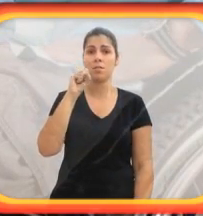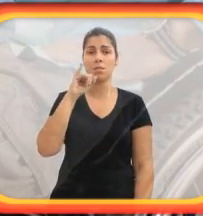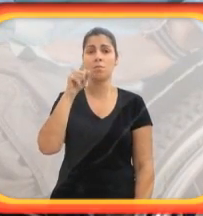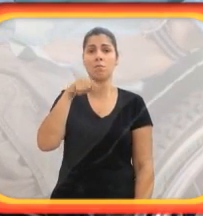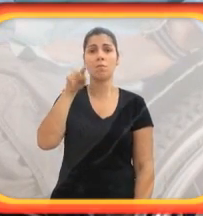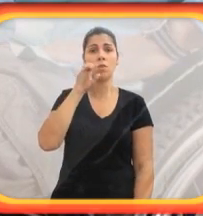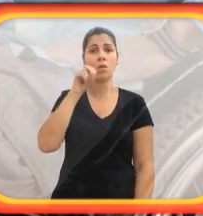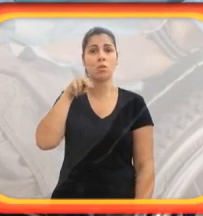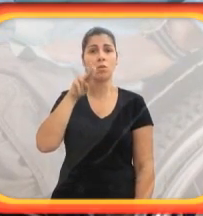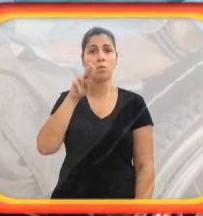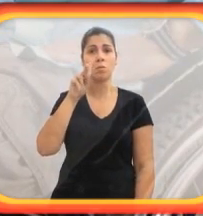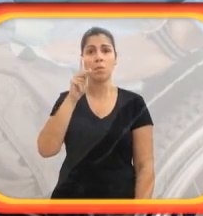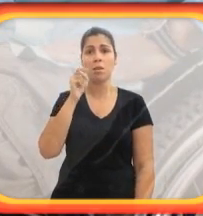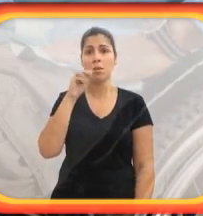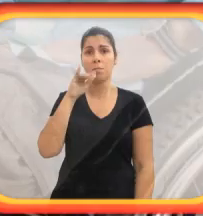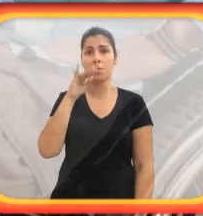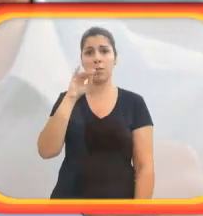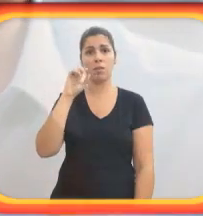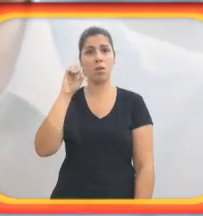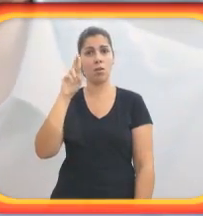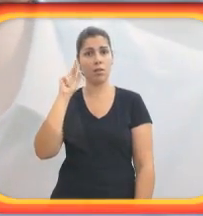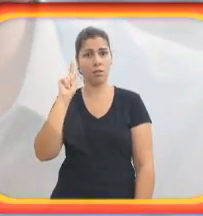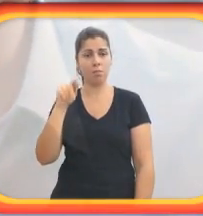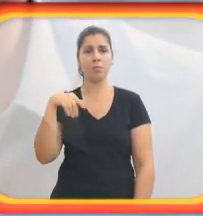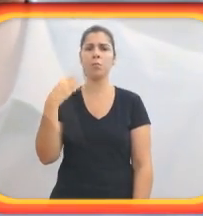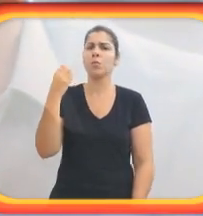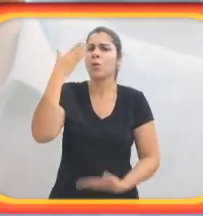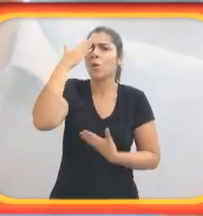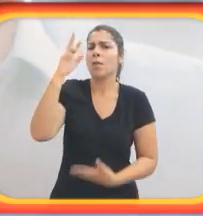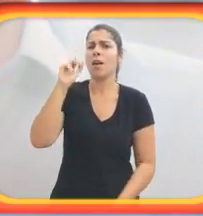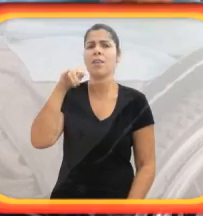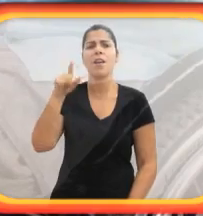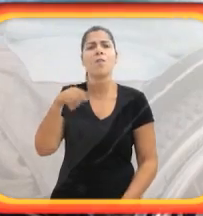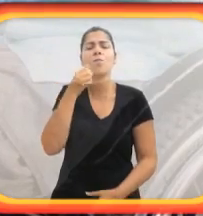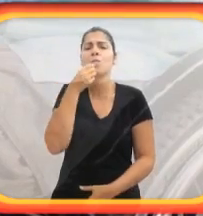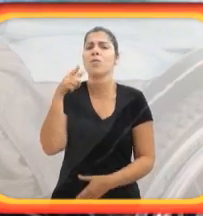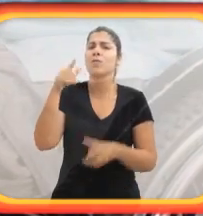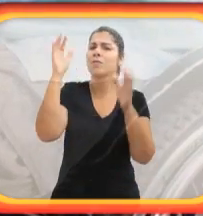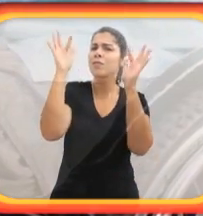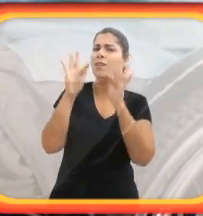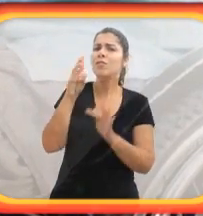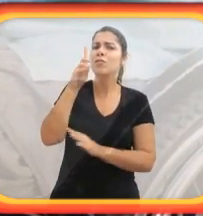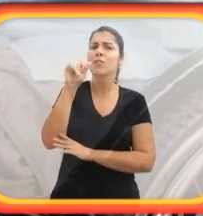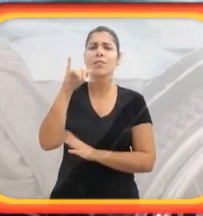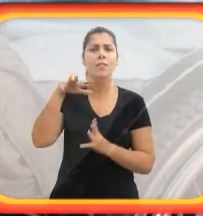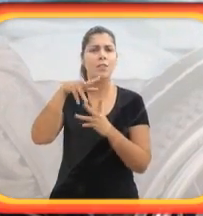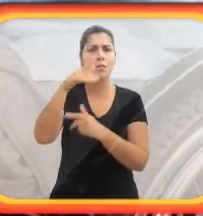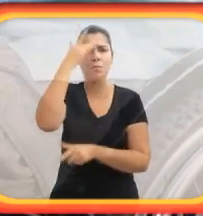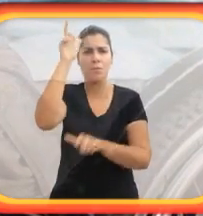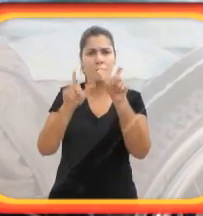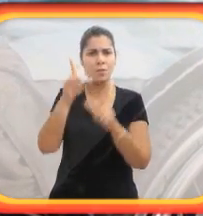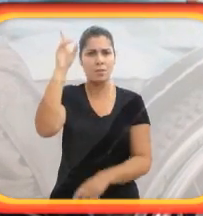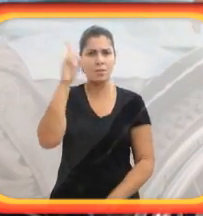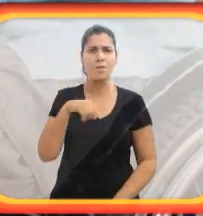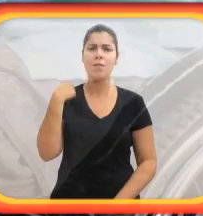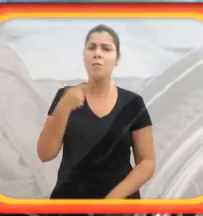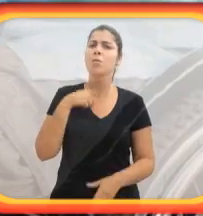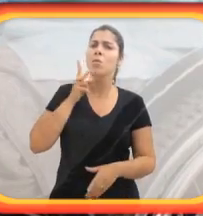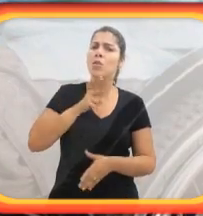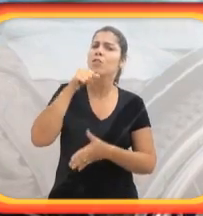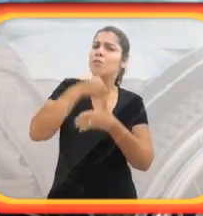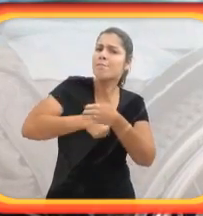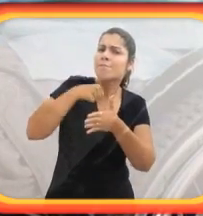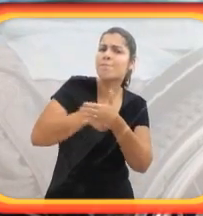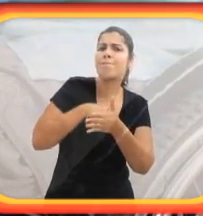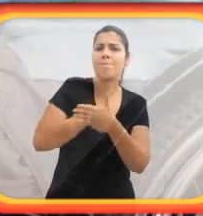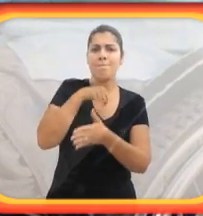.unhabitat.org. Muito obrigado, Rainer. É isso aí. Feliz Dia Internacional das Pessoas com Deficiência. E